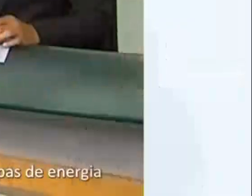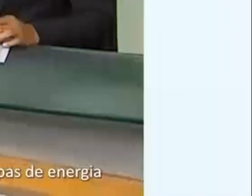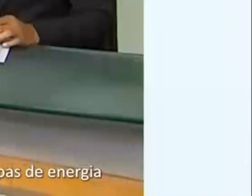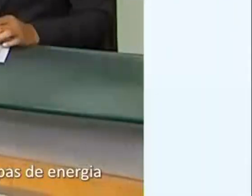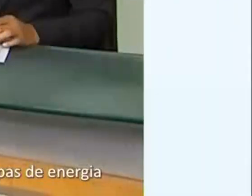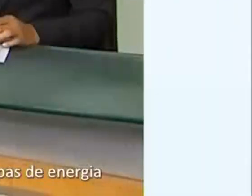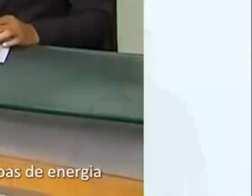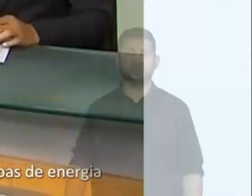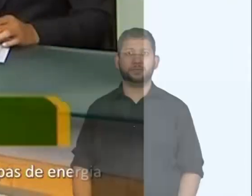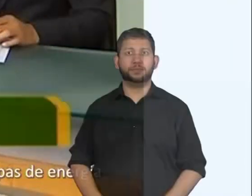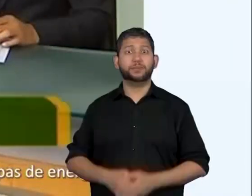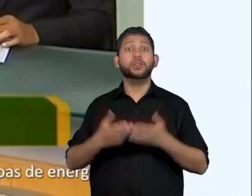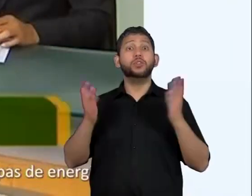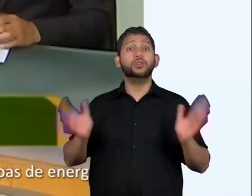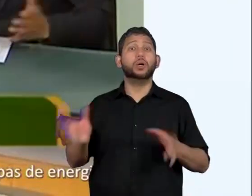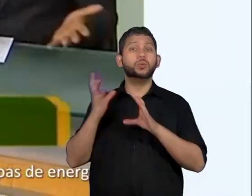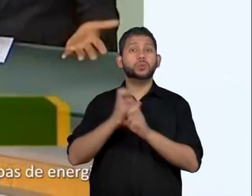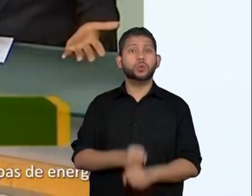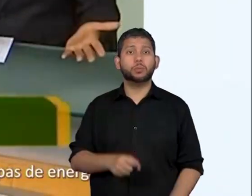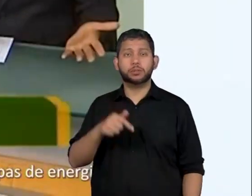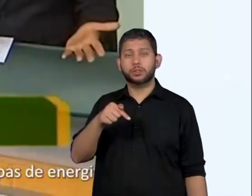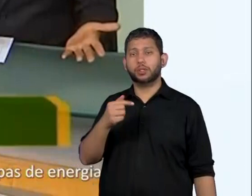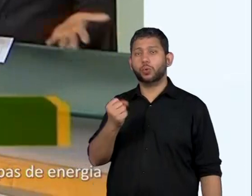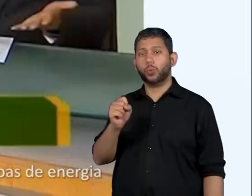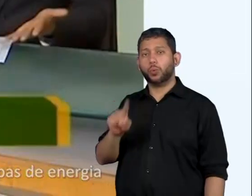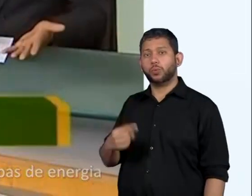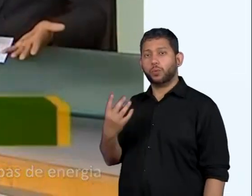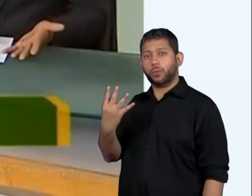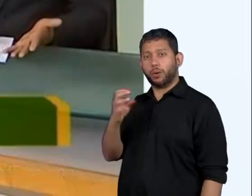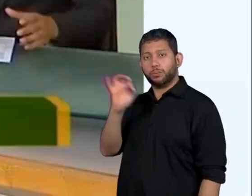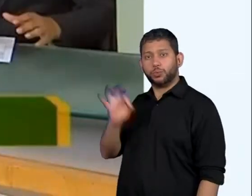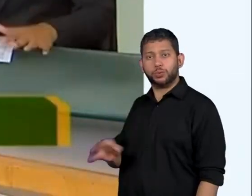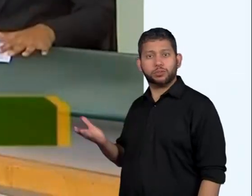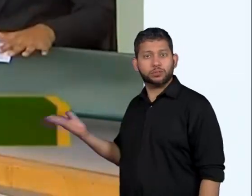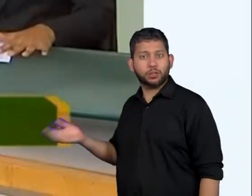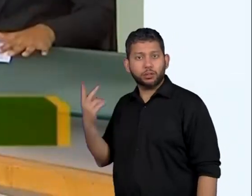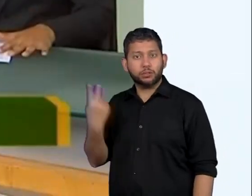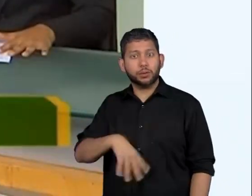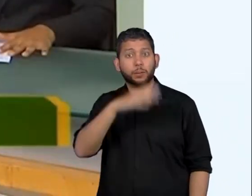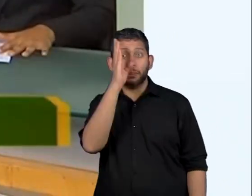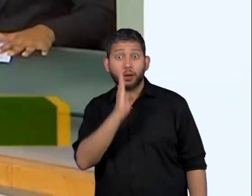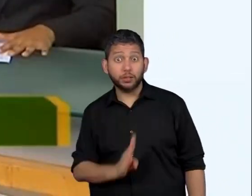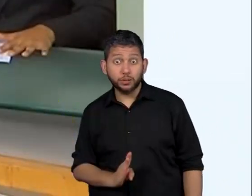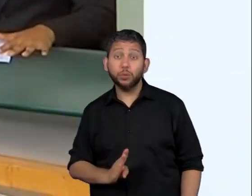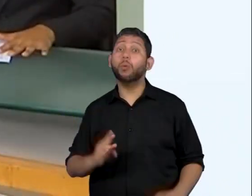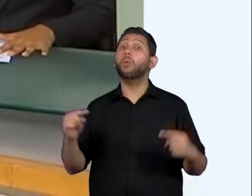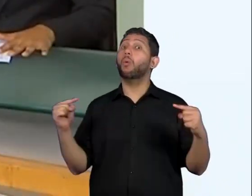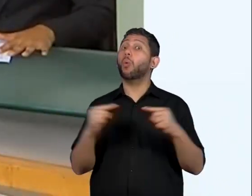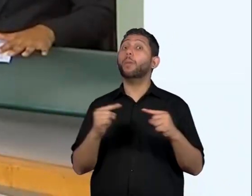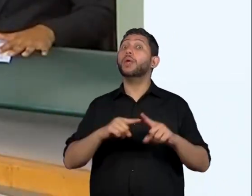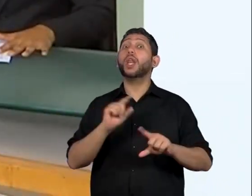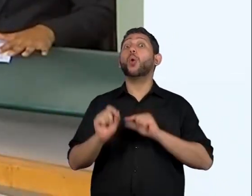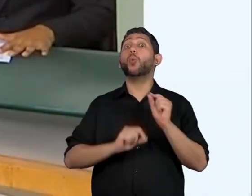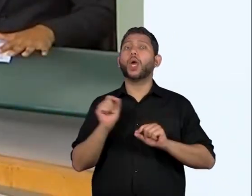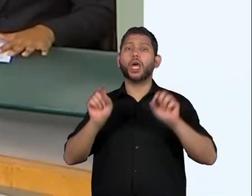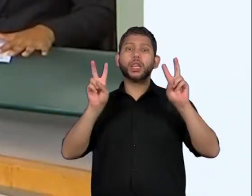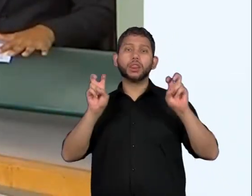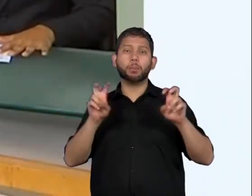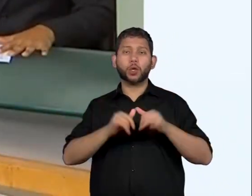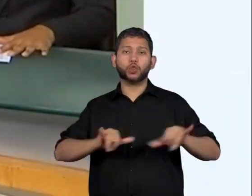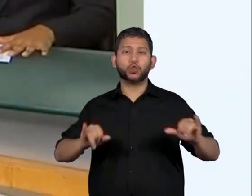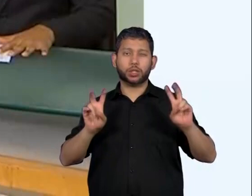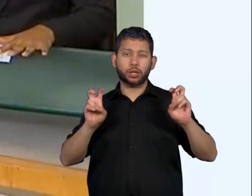Hoje, mais de 78% de toda a matriz elétrica brasileira vem de fontes renováveis, ou seja, de fontes limpas.